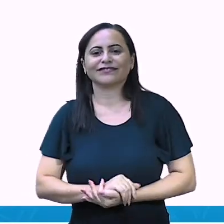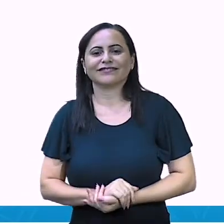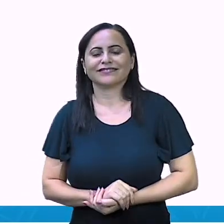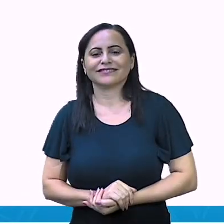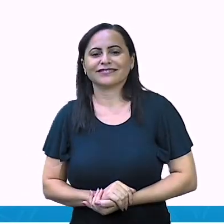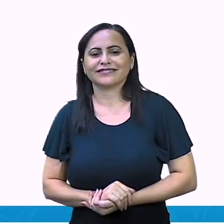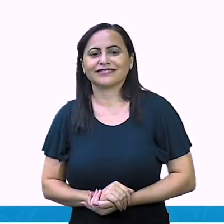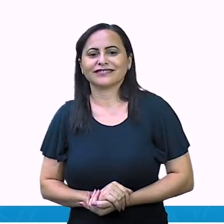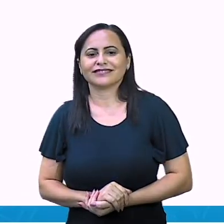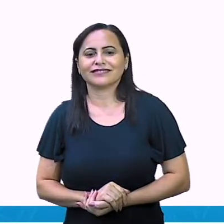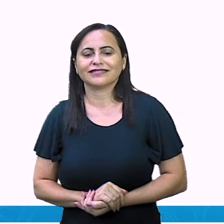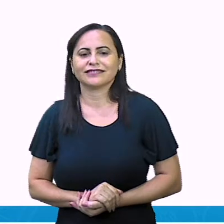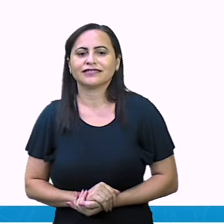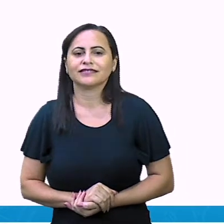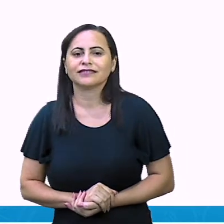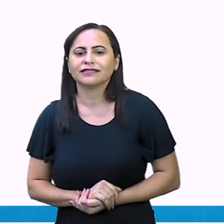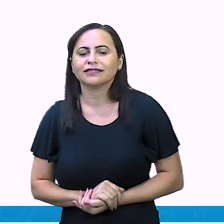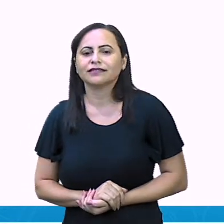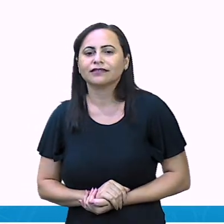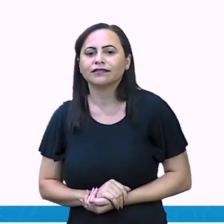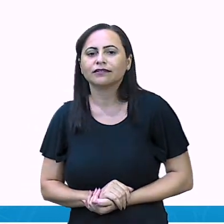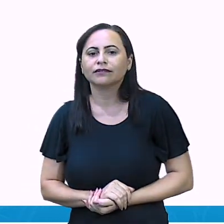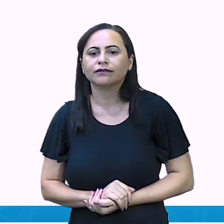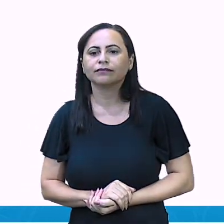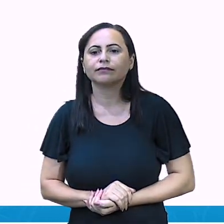Deixa eu pensar aqui agora